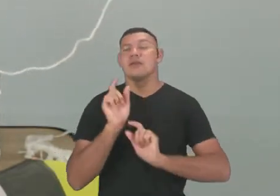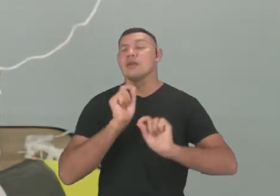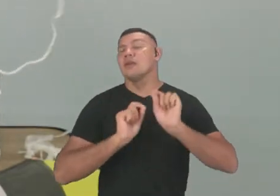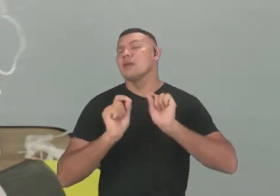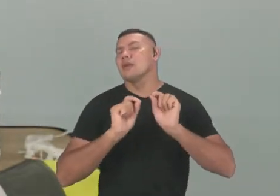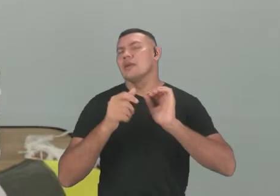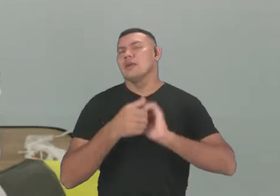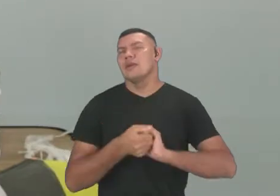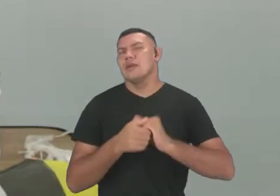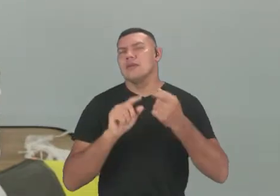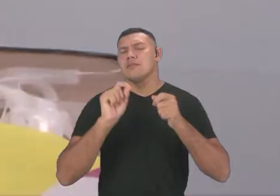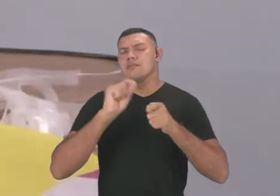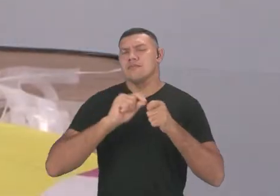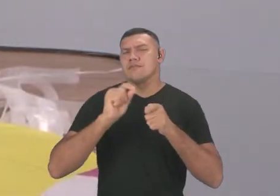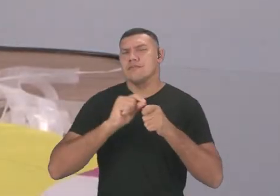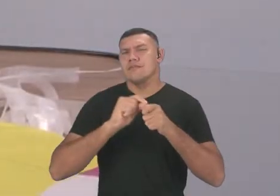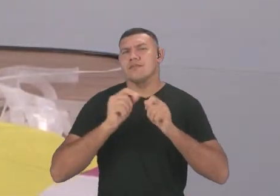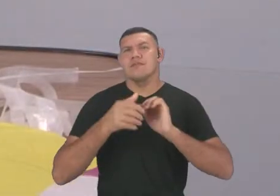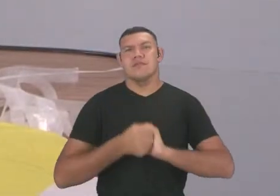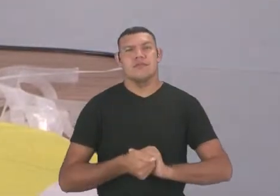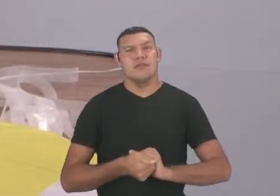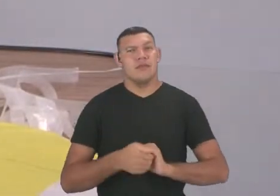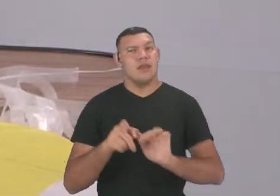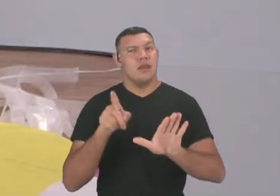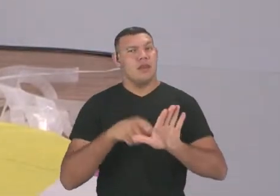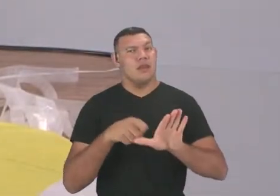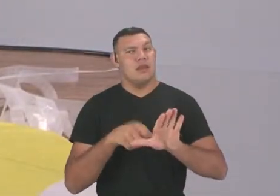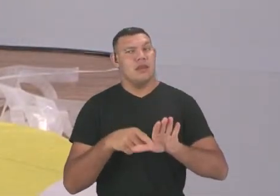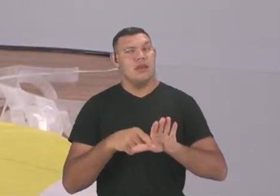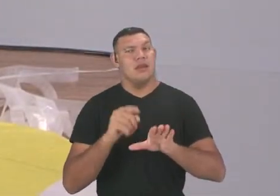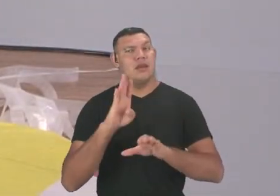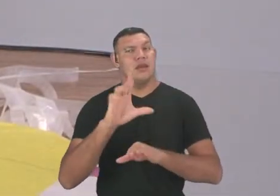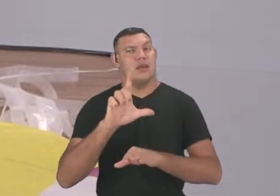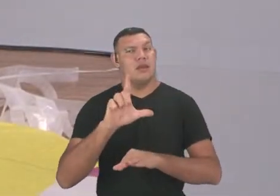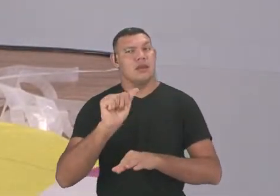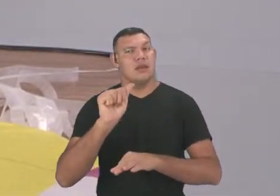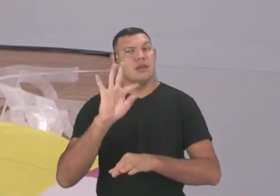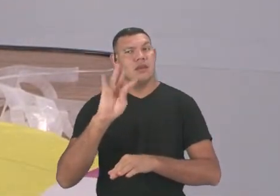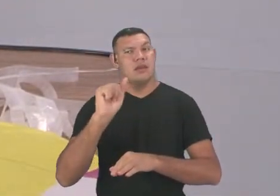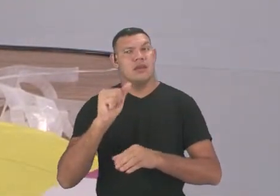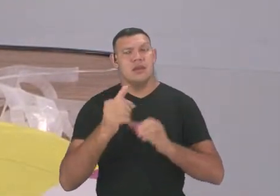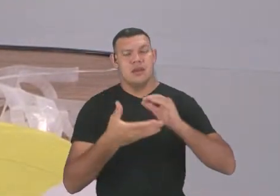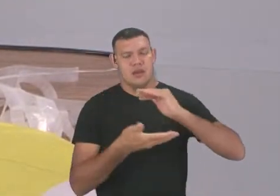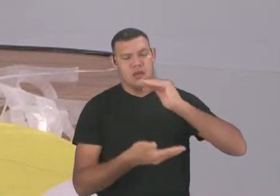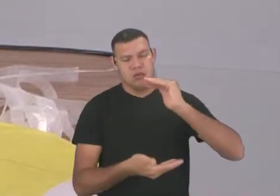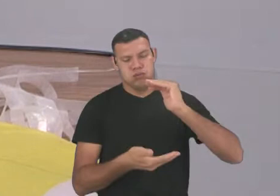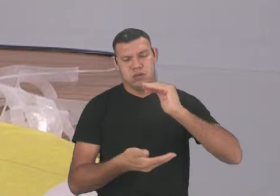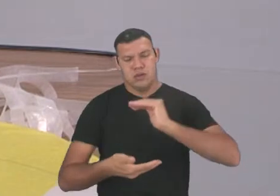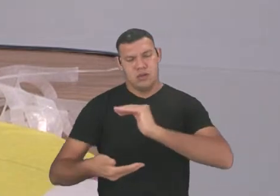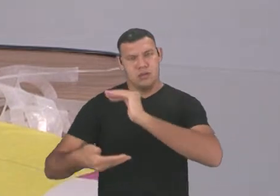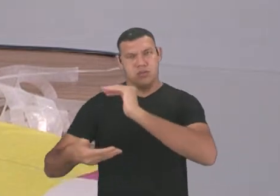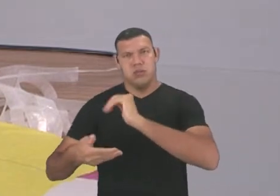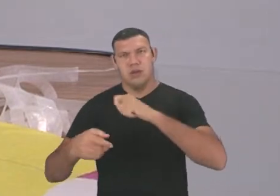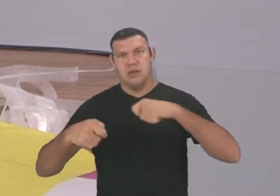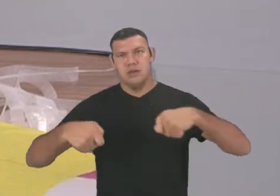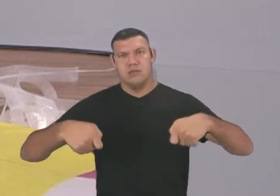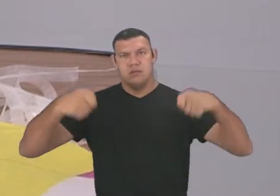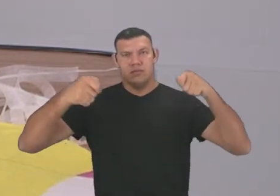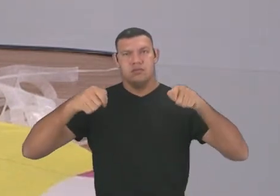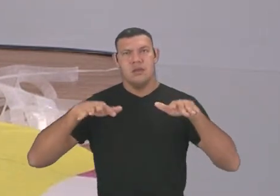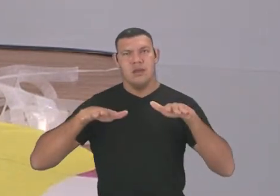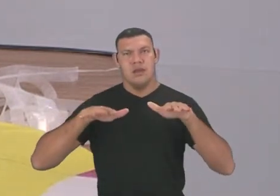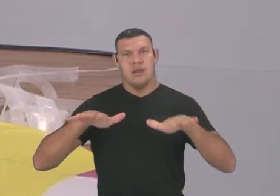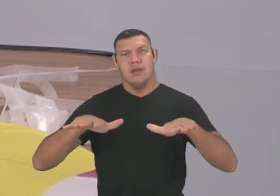Para fabricar o pé de lato, pé de lata, era necessário de latas, certo? Essa aqui é uma lata de